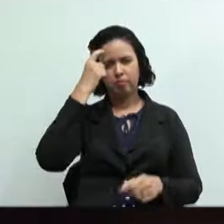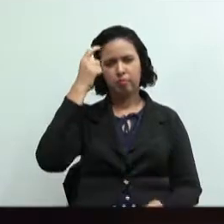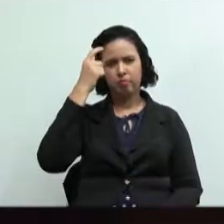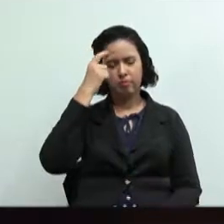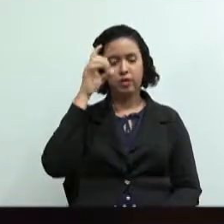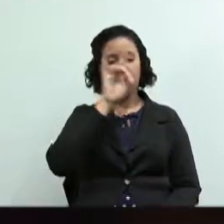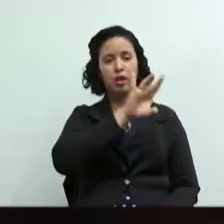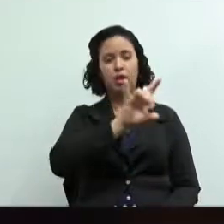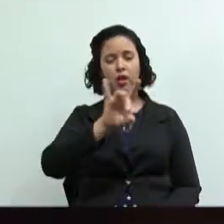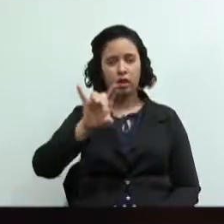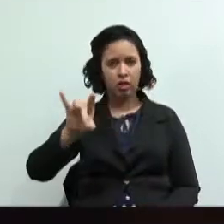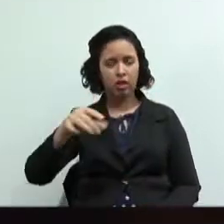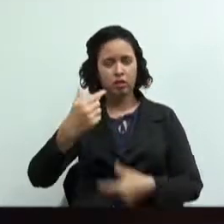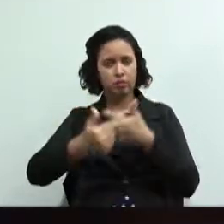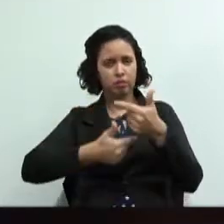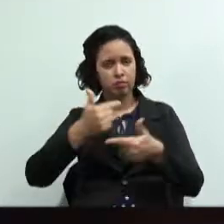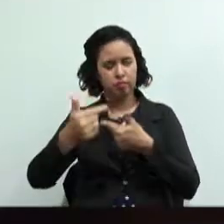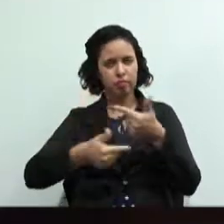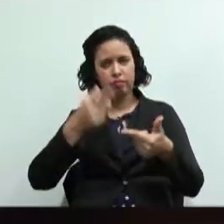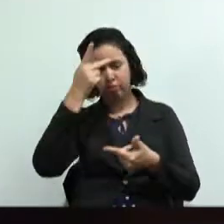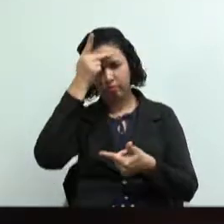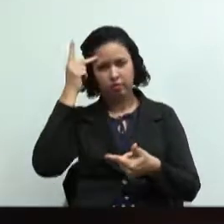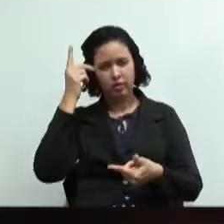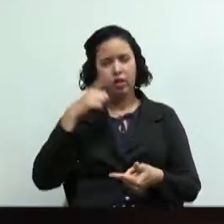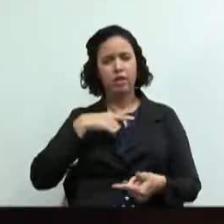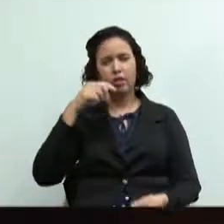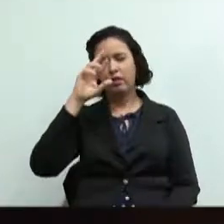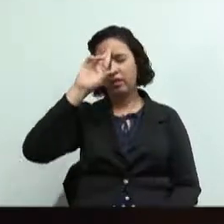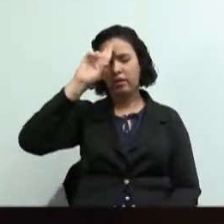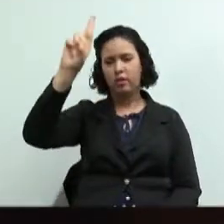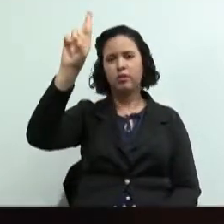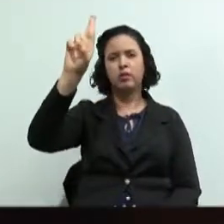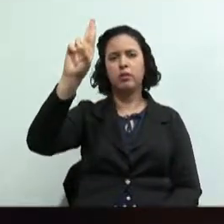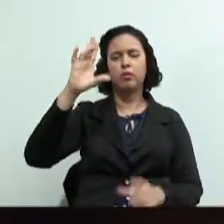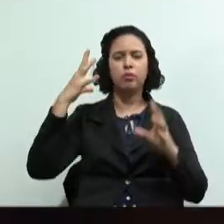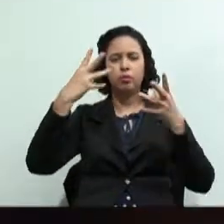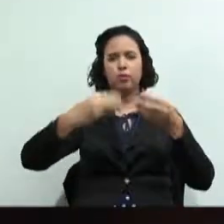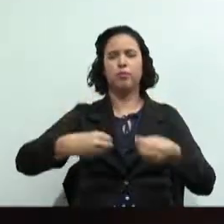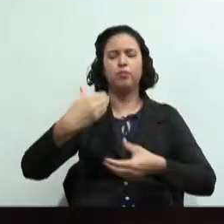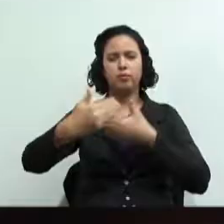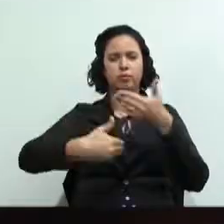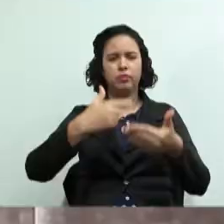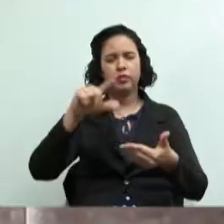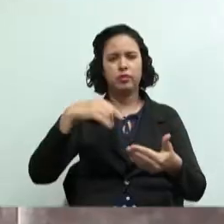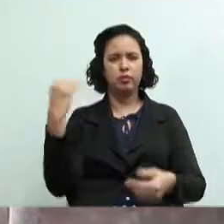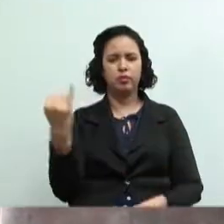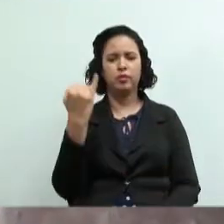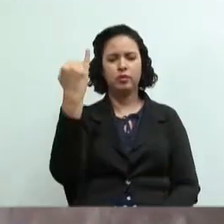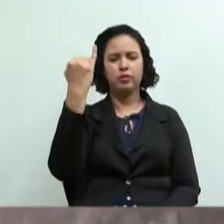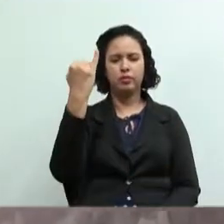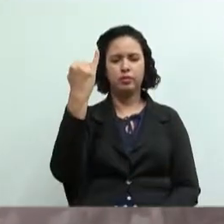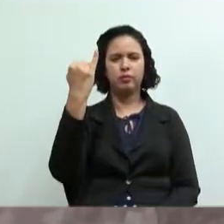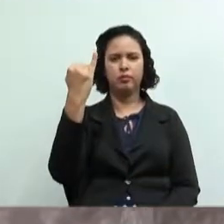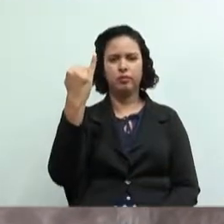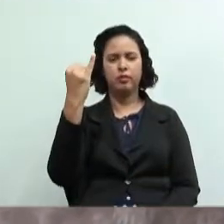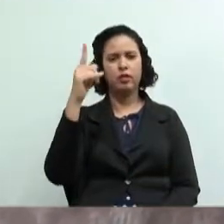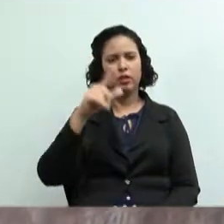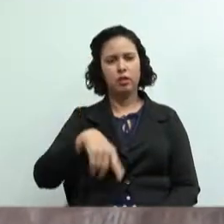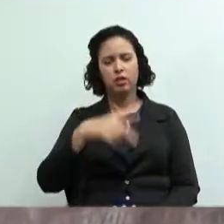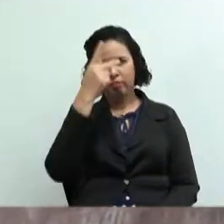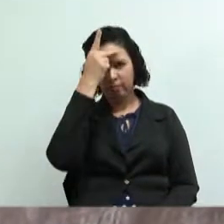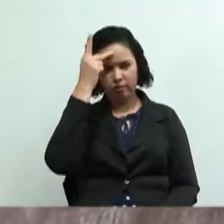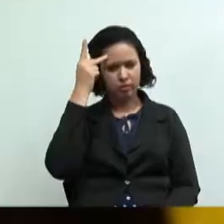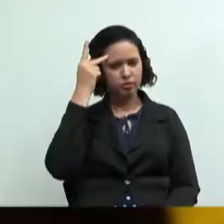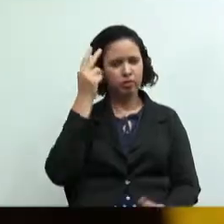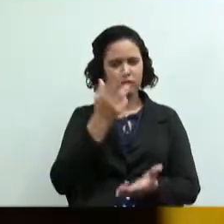funcionário tem uma responsabilidade. Todo o processo é importante. desde o projetista que faz